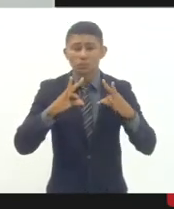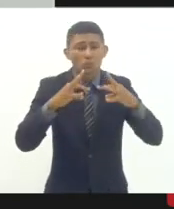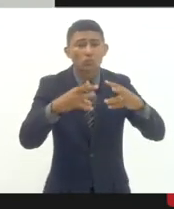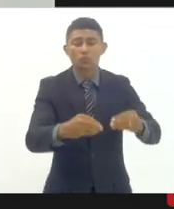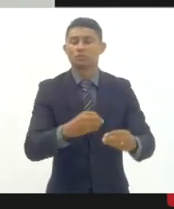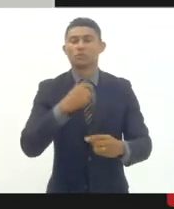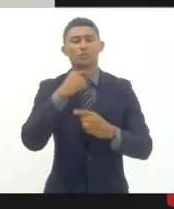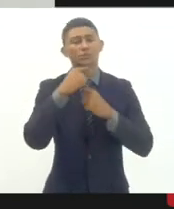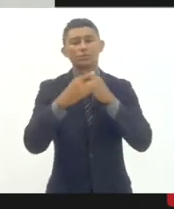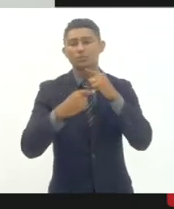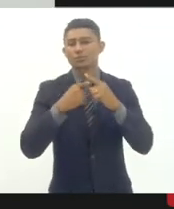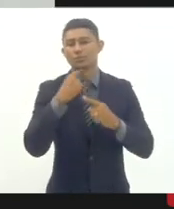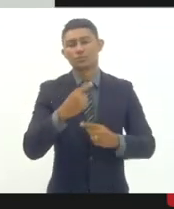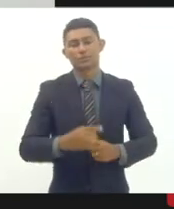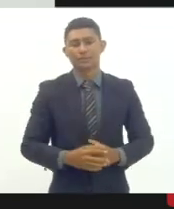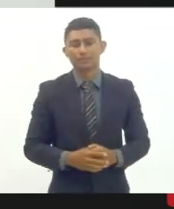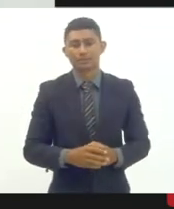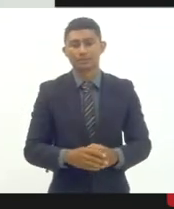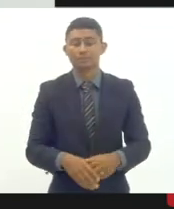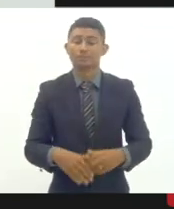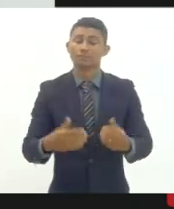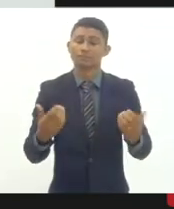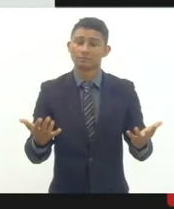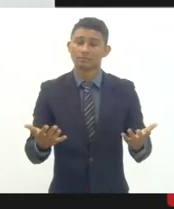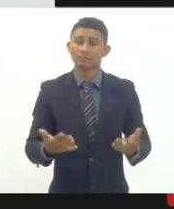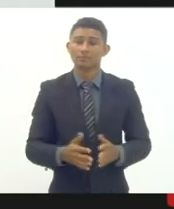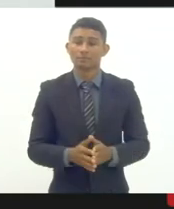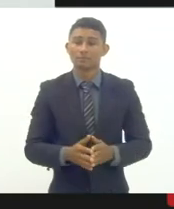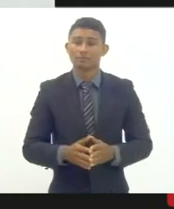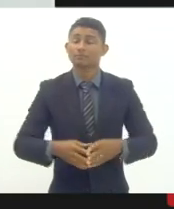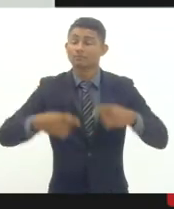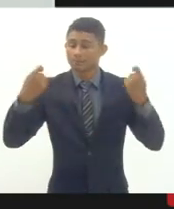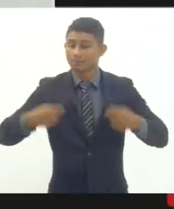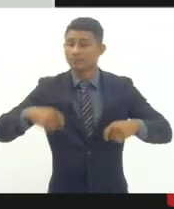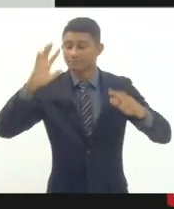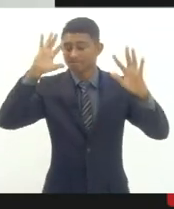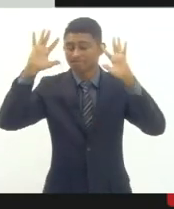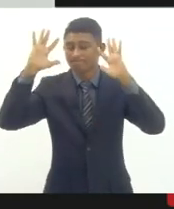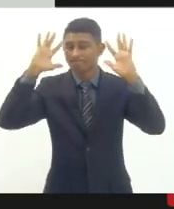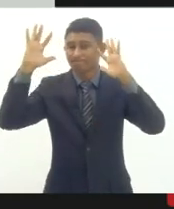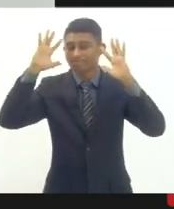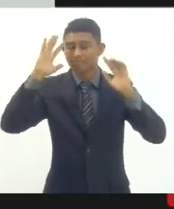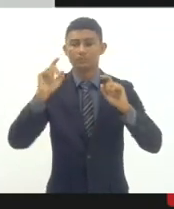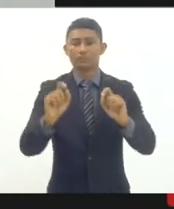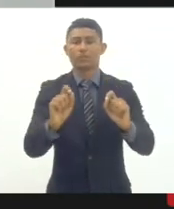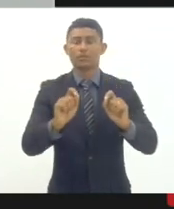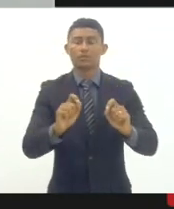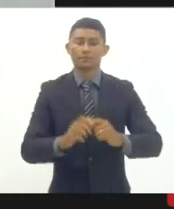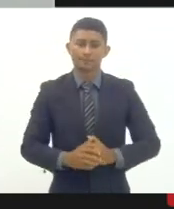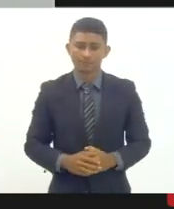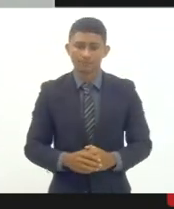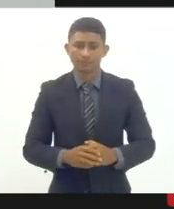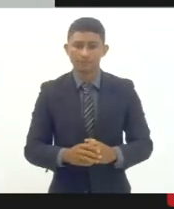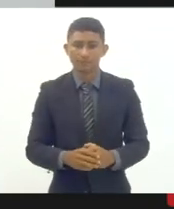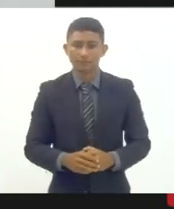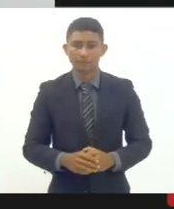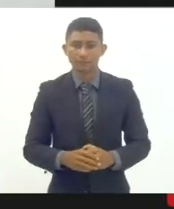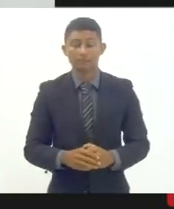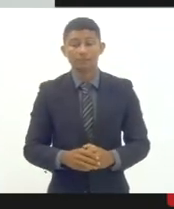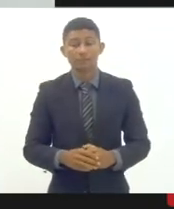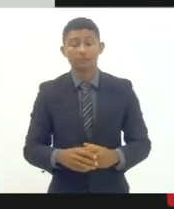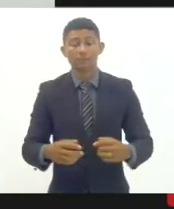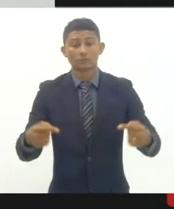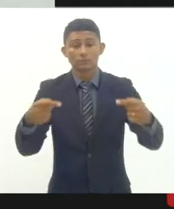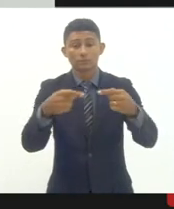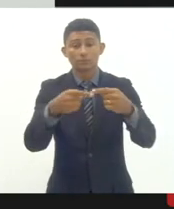e aí a gente tem alguns fatores que precisamos também refletir que está muito ligado a questão da gestão